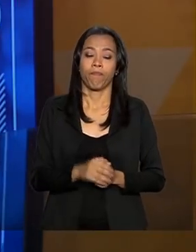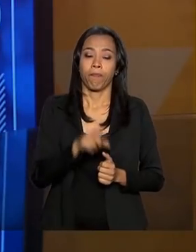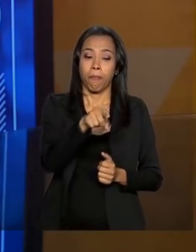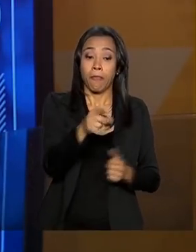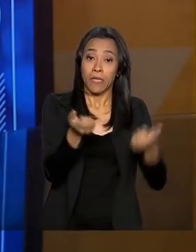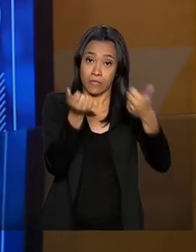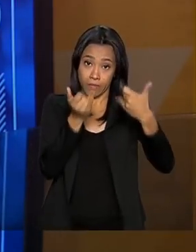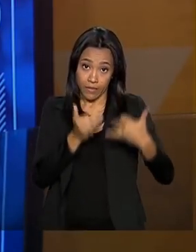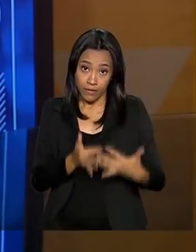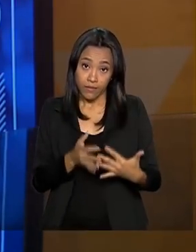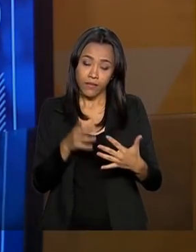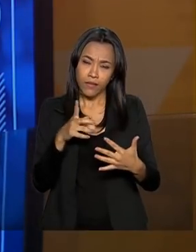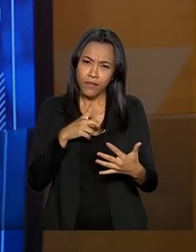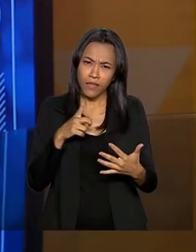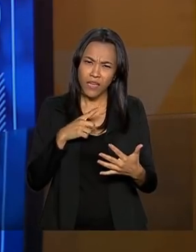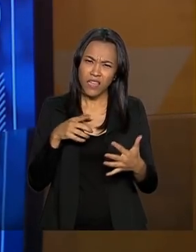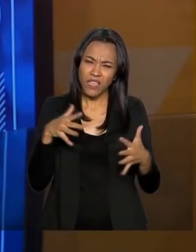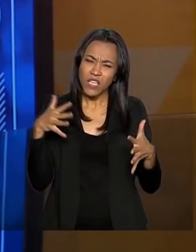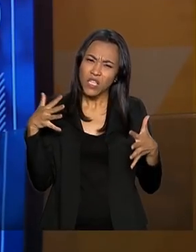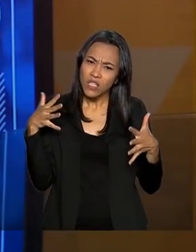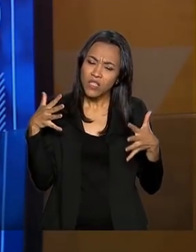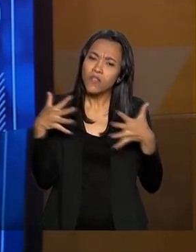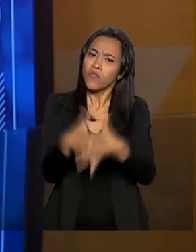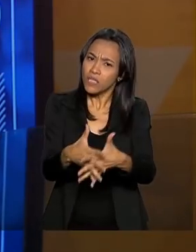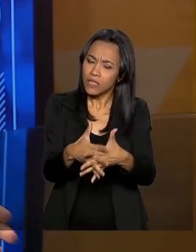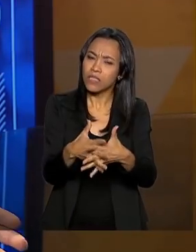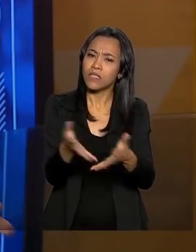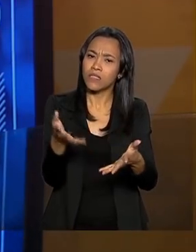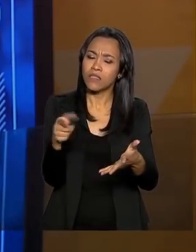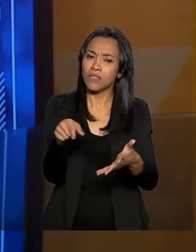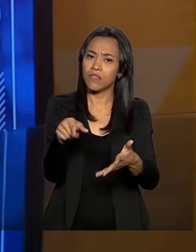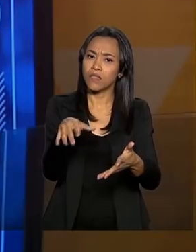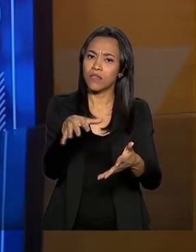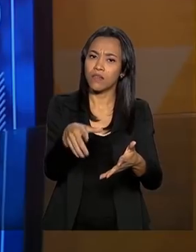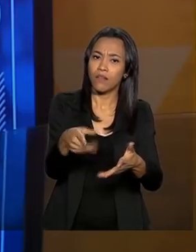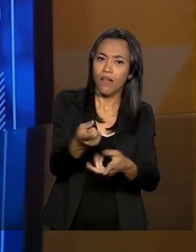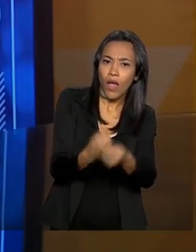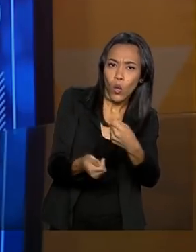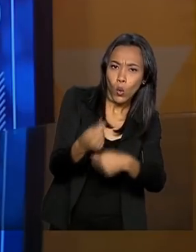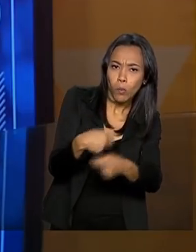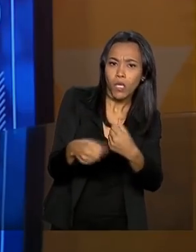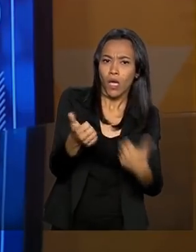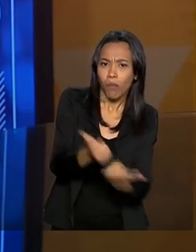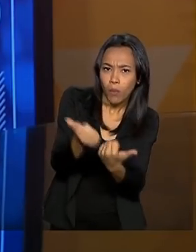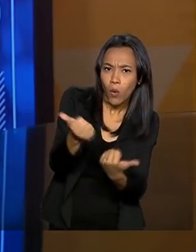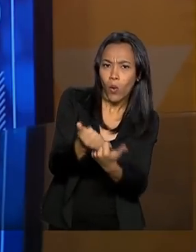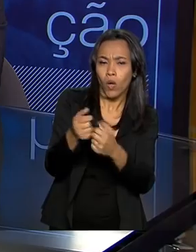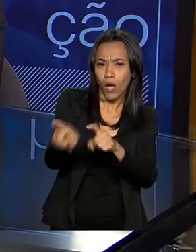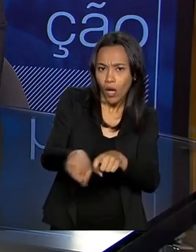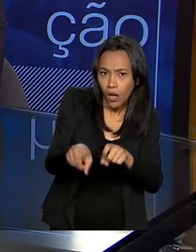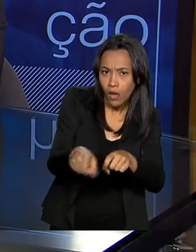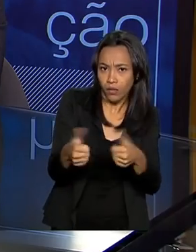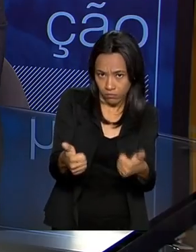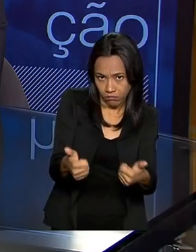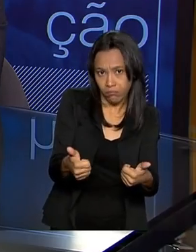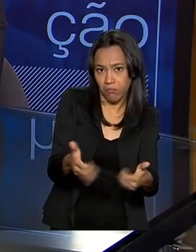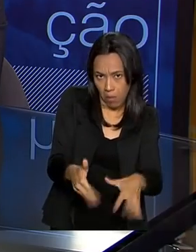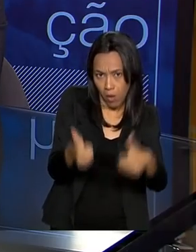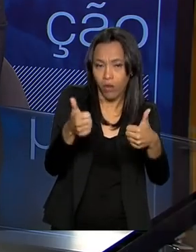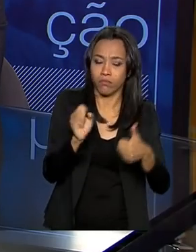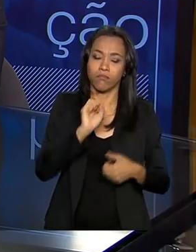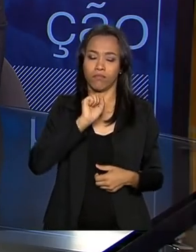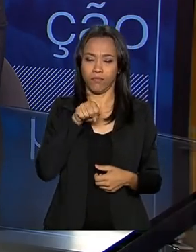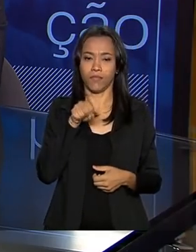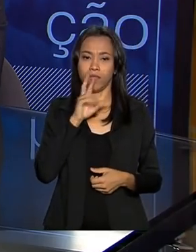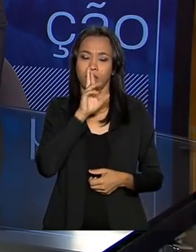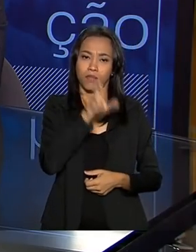impacto na atividade econômica dessas regiões do Nordeste, atividades industriais, agropecuárias? Sem sombra de dúvida. O